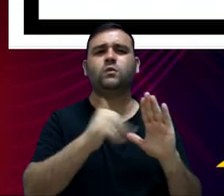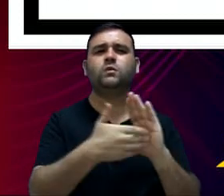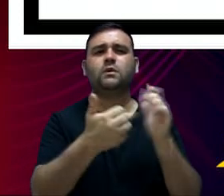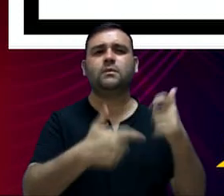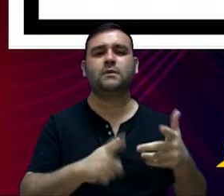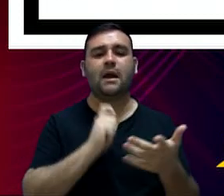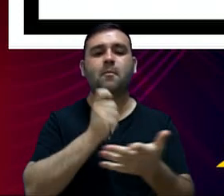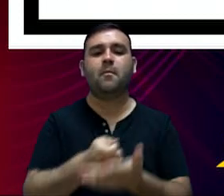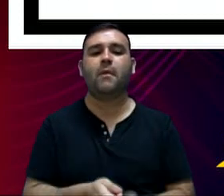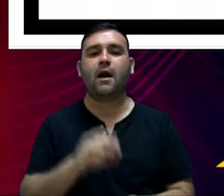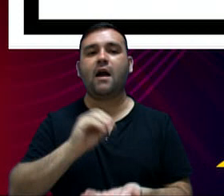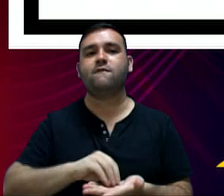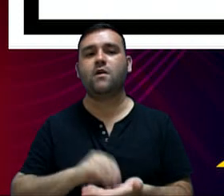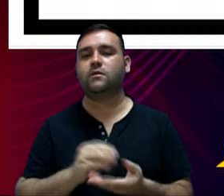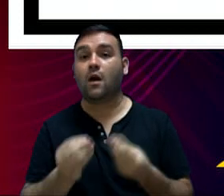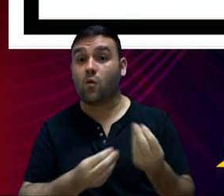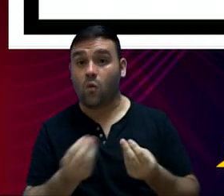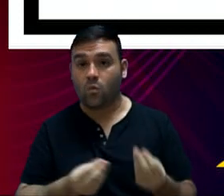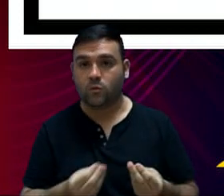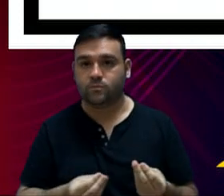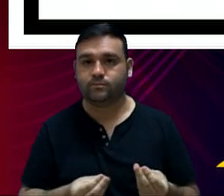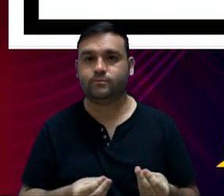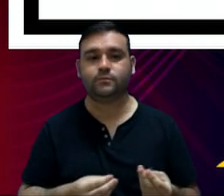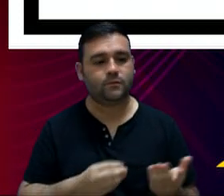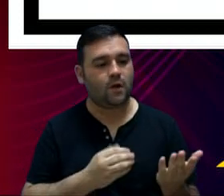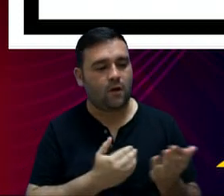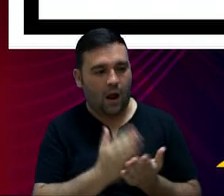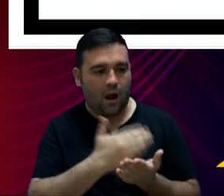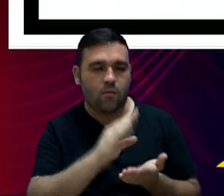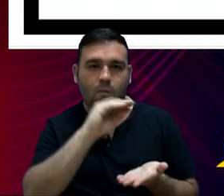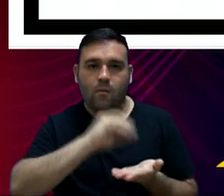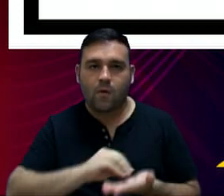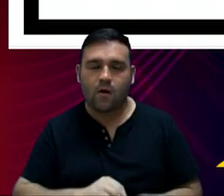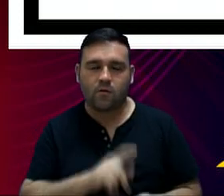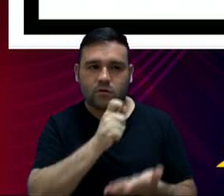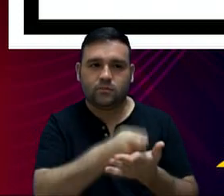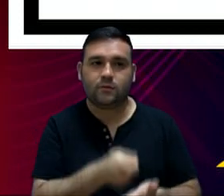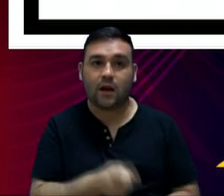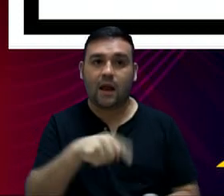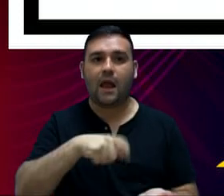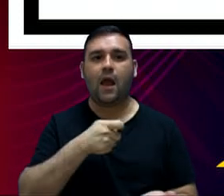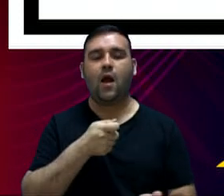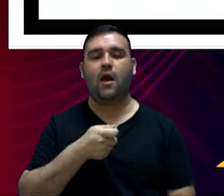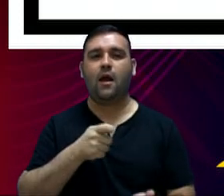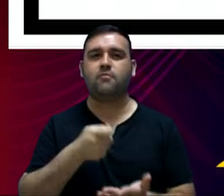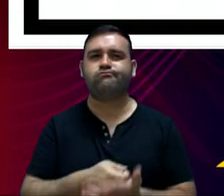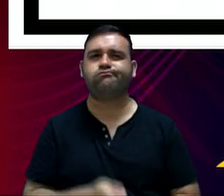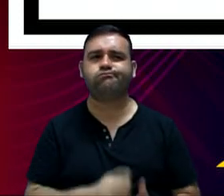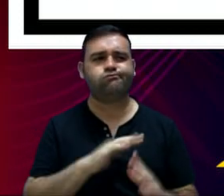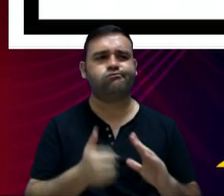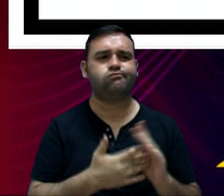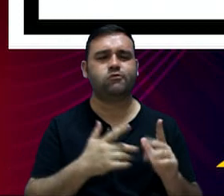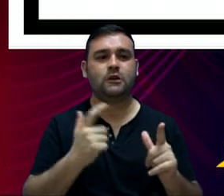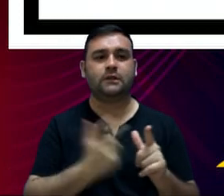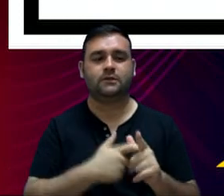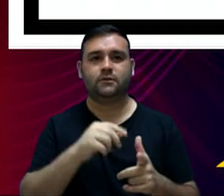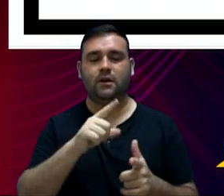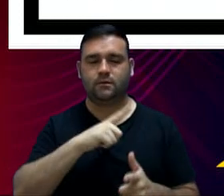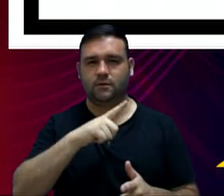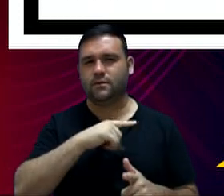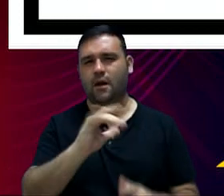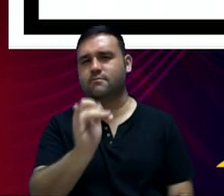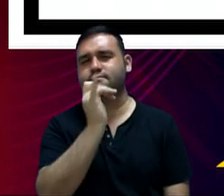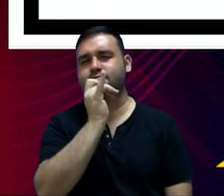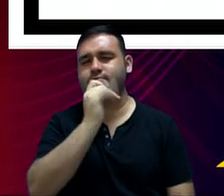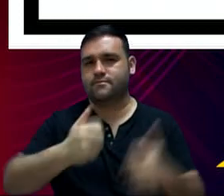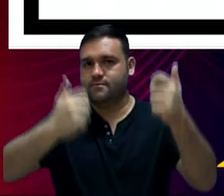os restos a pagar? Não, restos a pagar são aquelas obrigações pendentes de pagamento. Vou